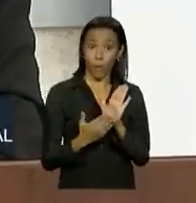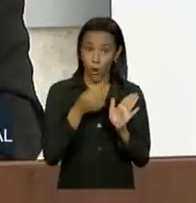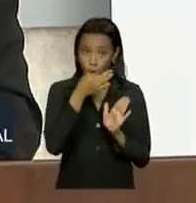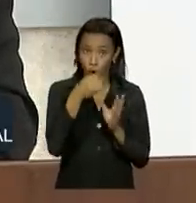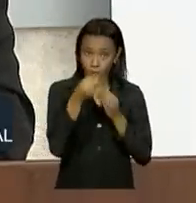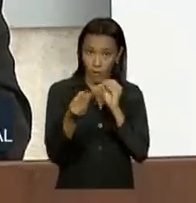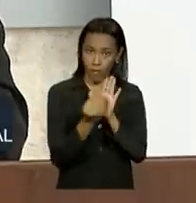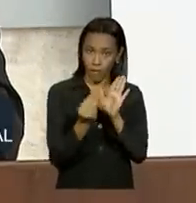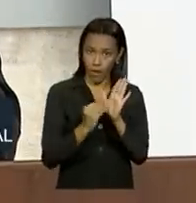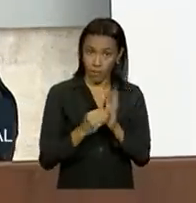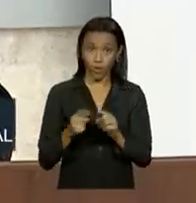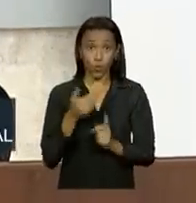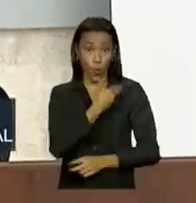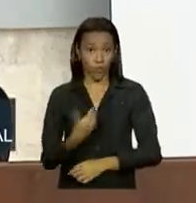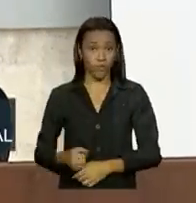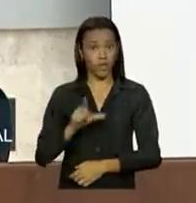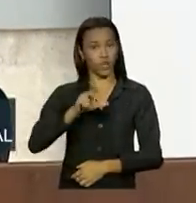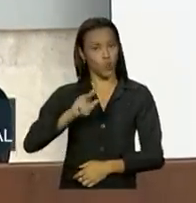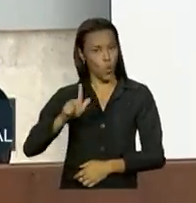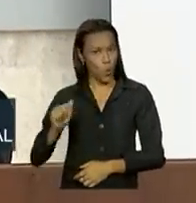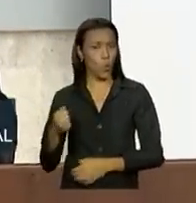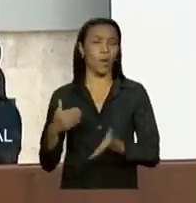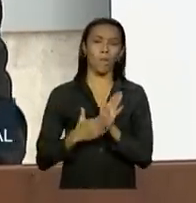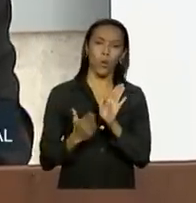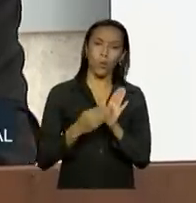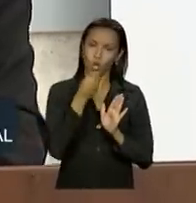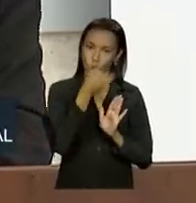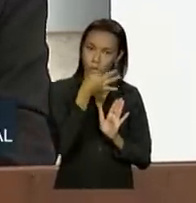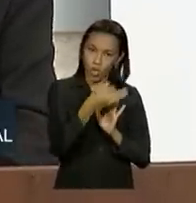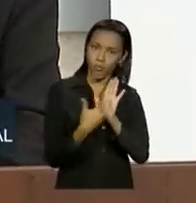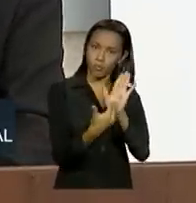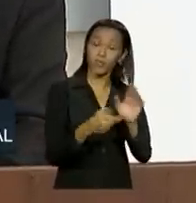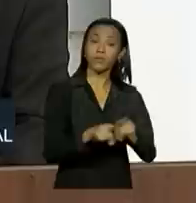do presidente Lula e propondo ao governo da presidenta Dilma